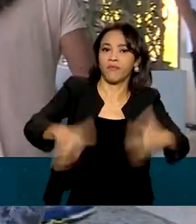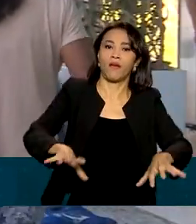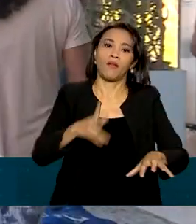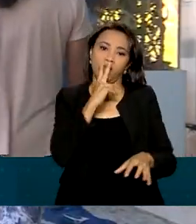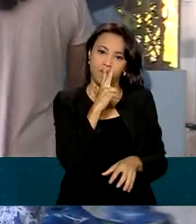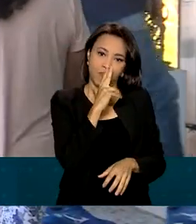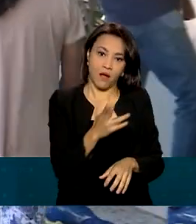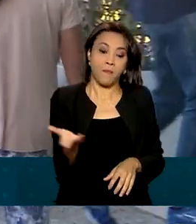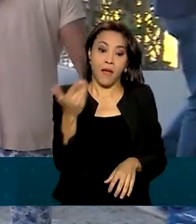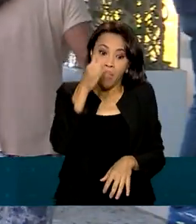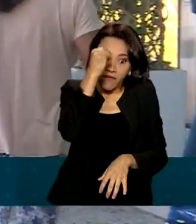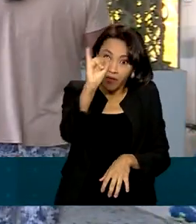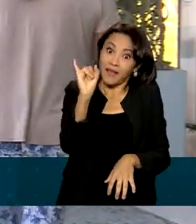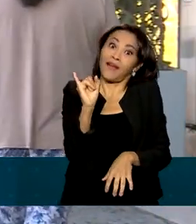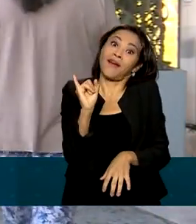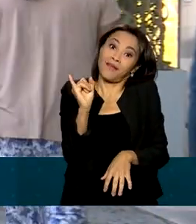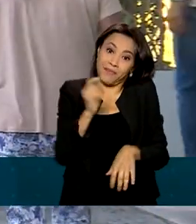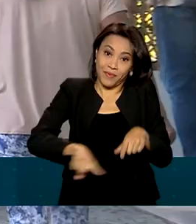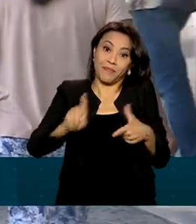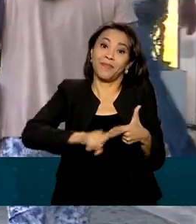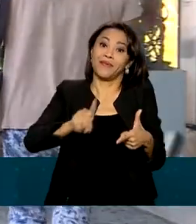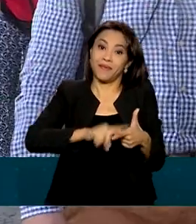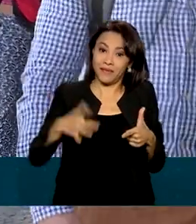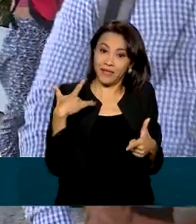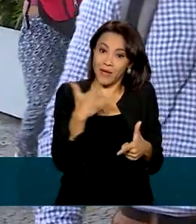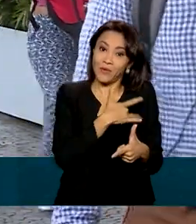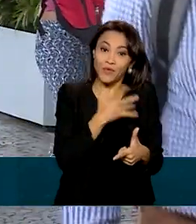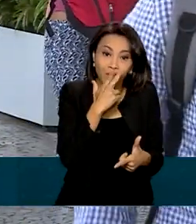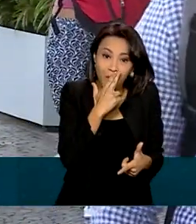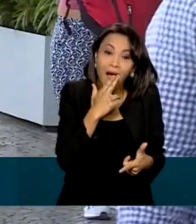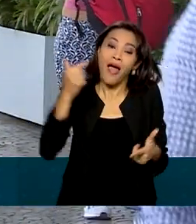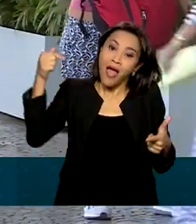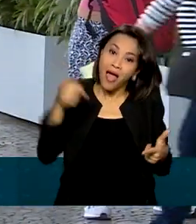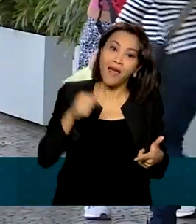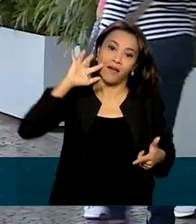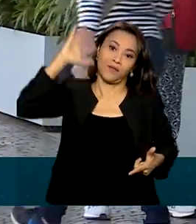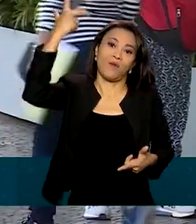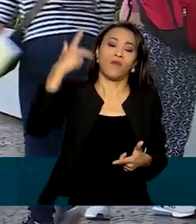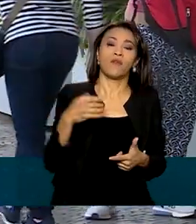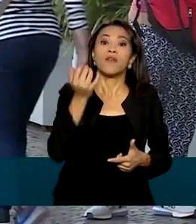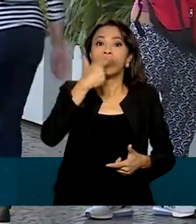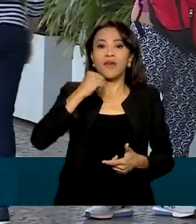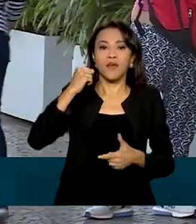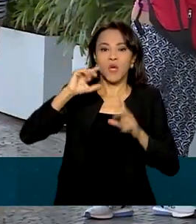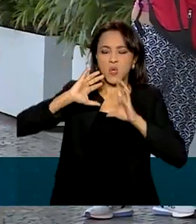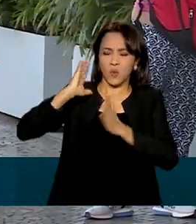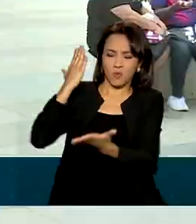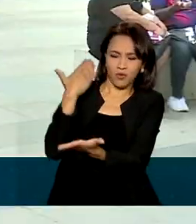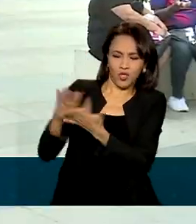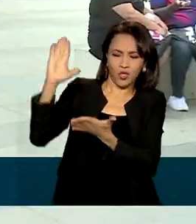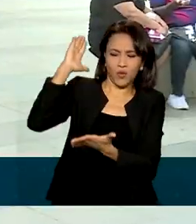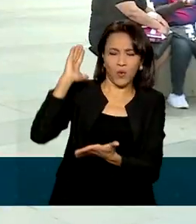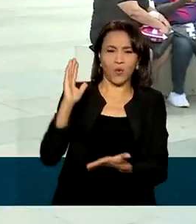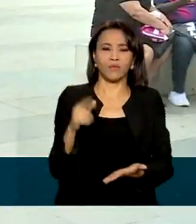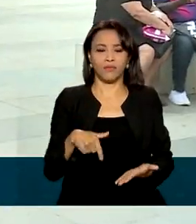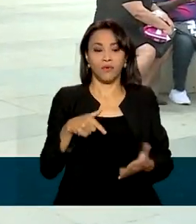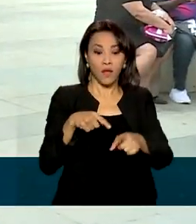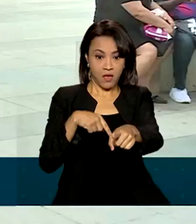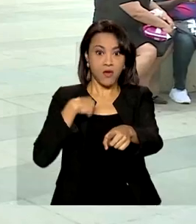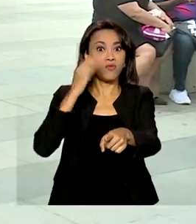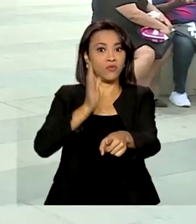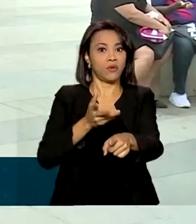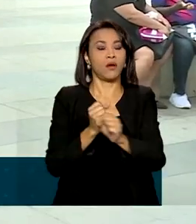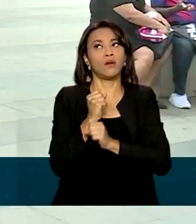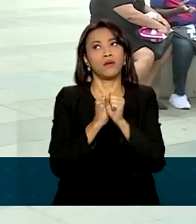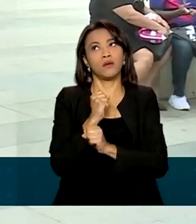de saúde, não fumar é a única solução. Quem vencer o vício garante. Tudo vale a pena. Já fumei durante muitos